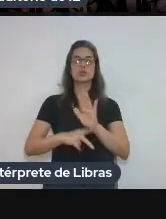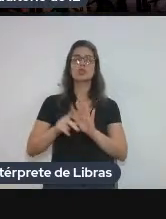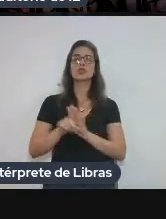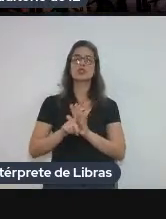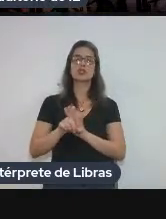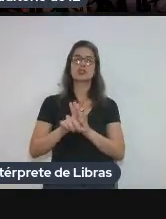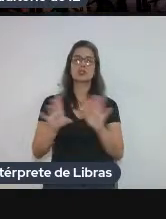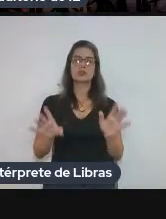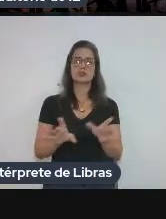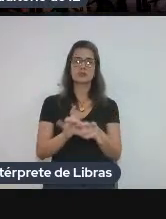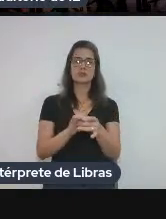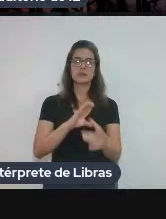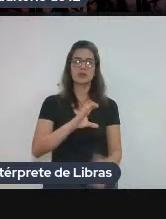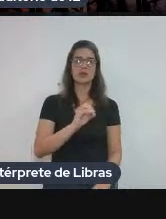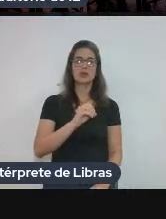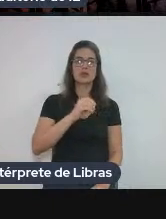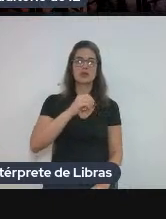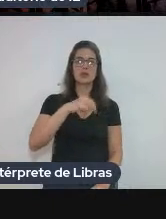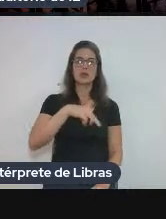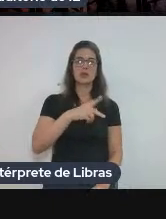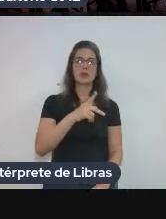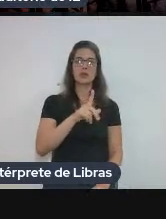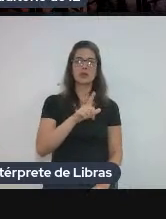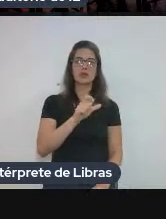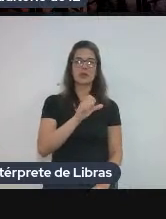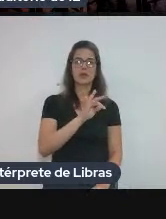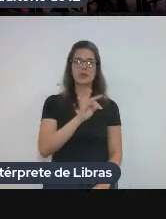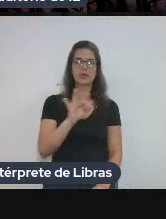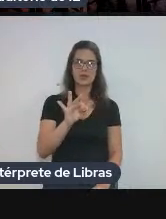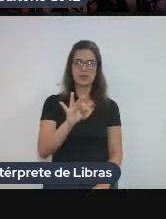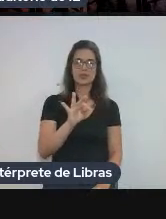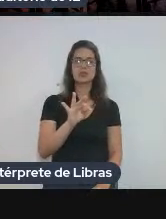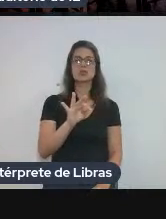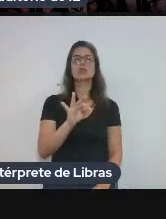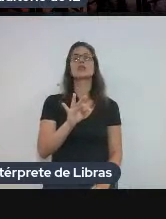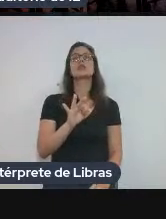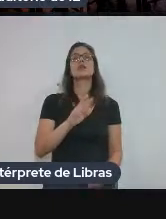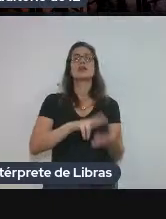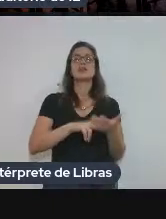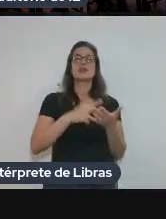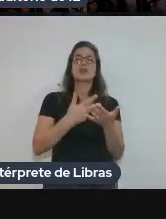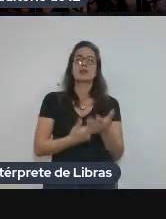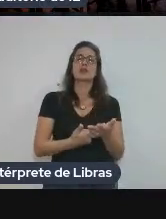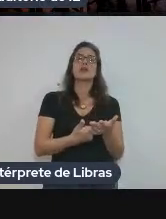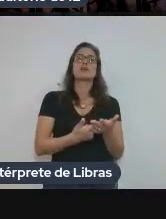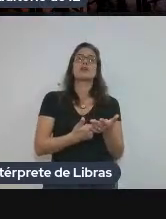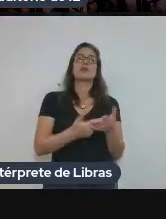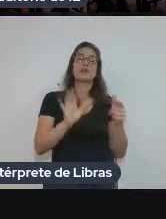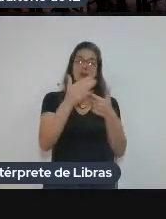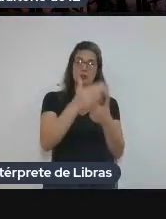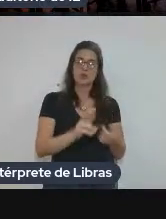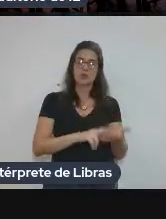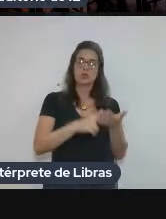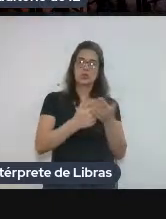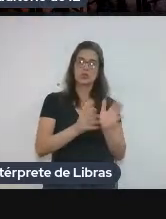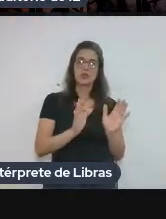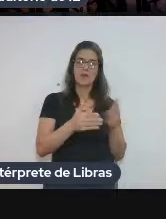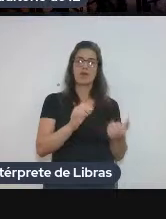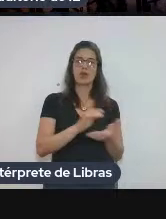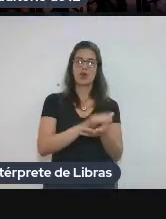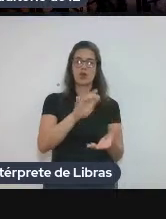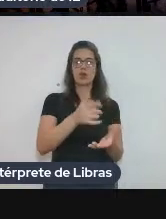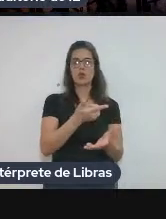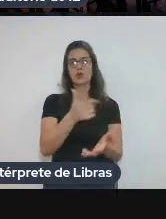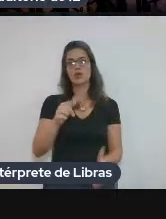né? O COMPLETE, com a linha de pesquisa da Elisa, que é o Tecnologia e Tradução Direcionada por Corpus, e